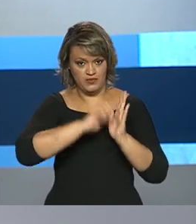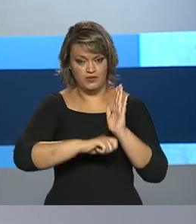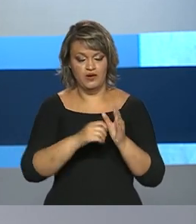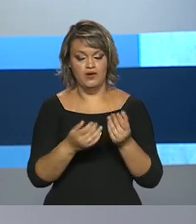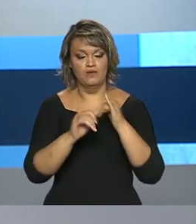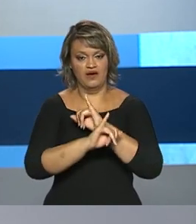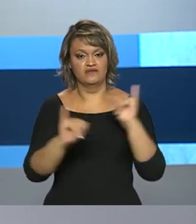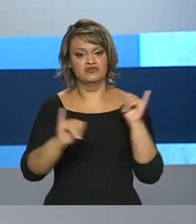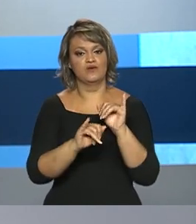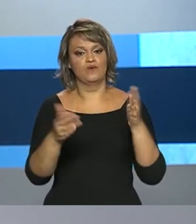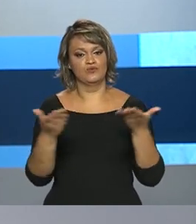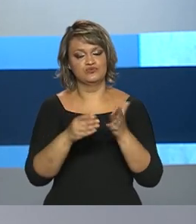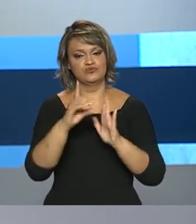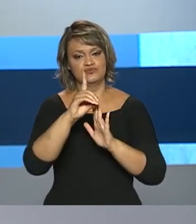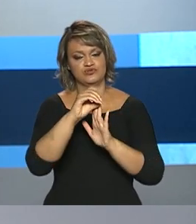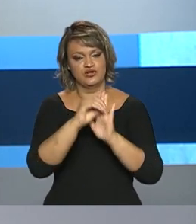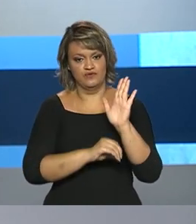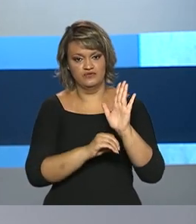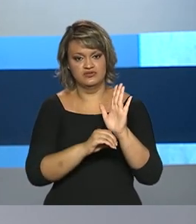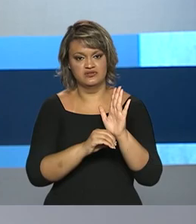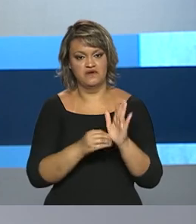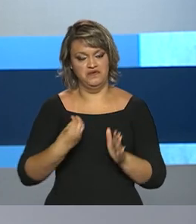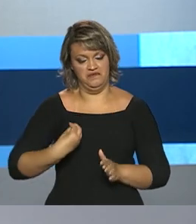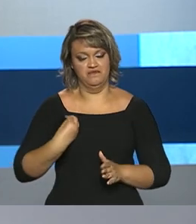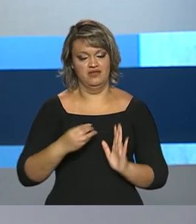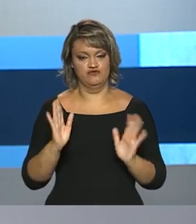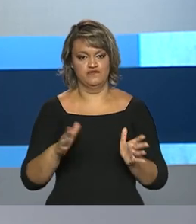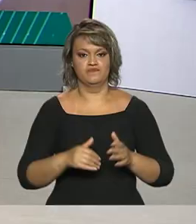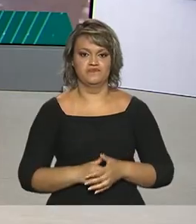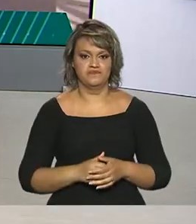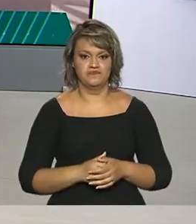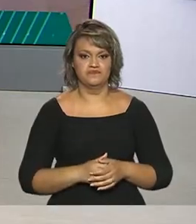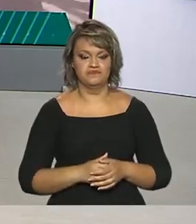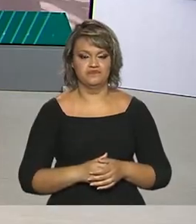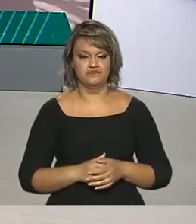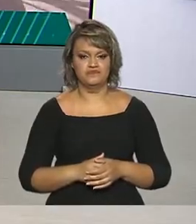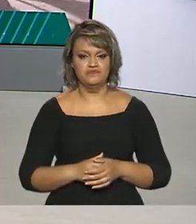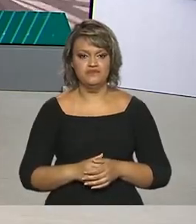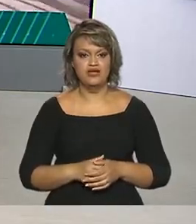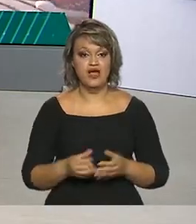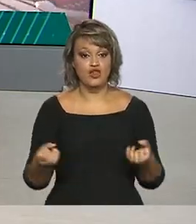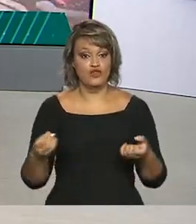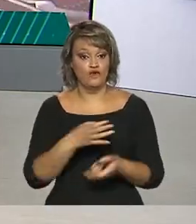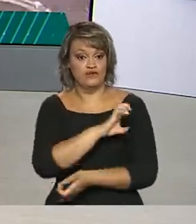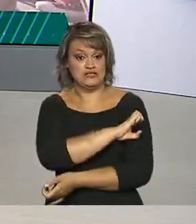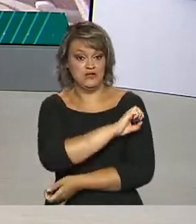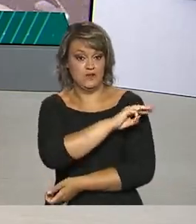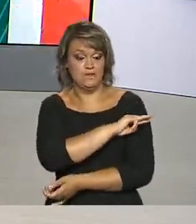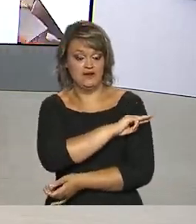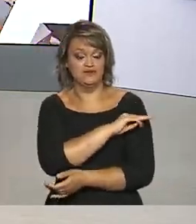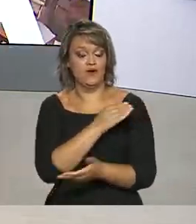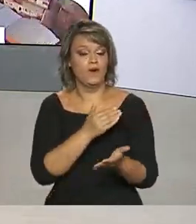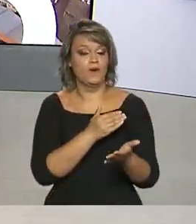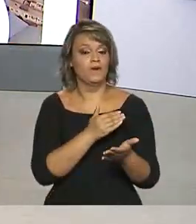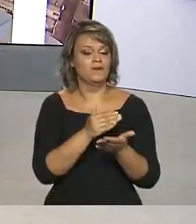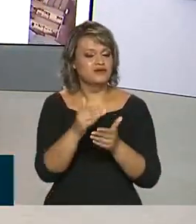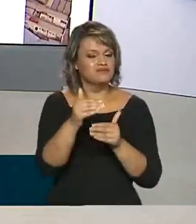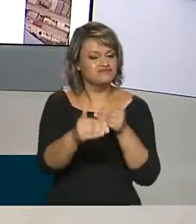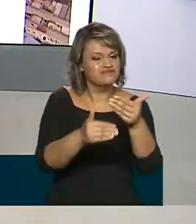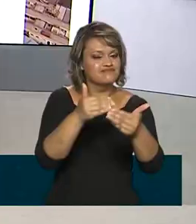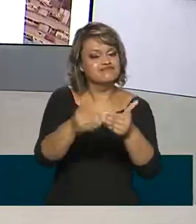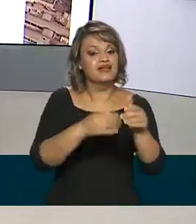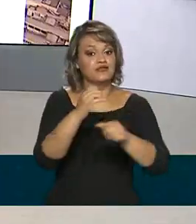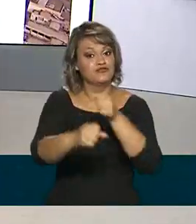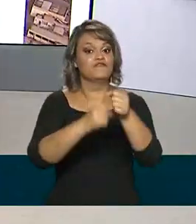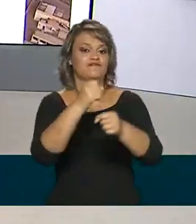publicada hoje no Diário Oficial da União e já está em vigor. O novo ensino médio começa a ser implantado gradualmente a